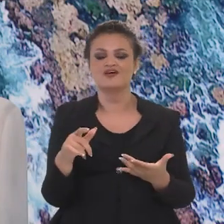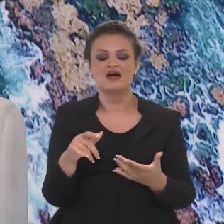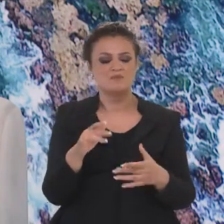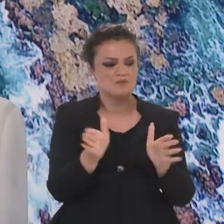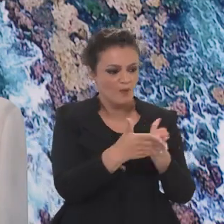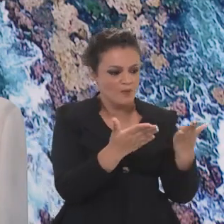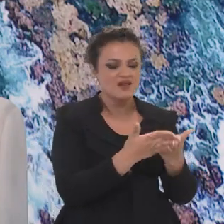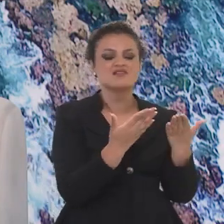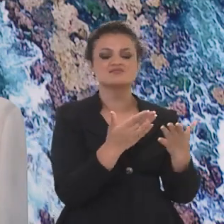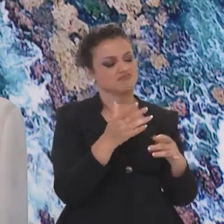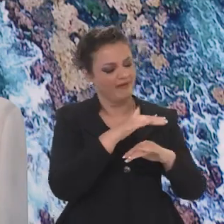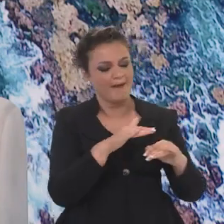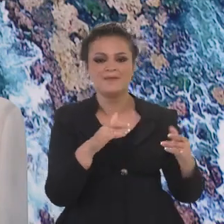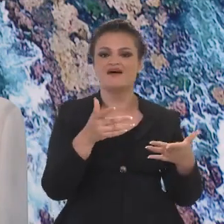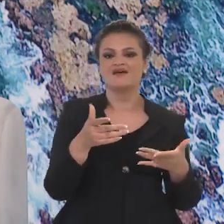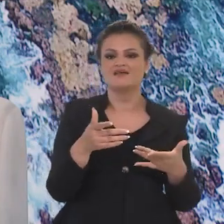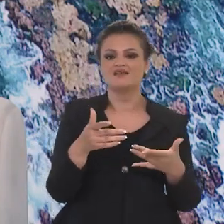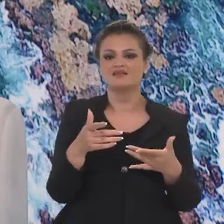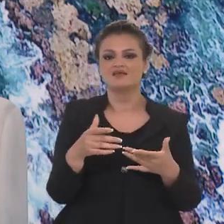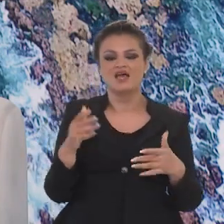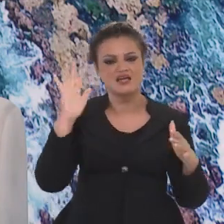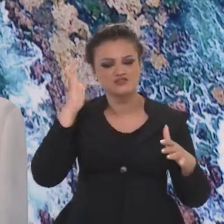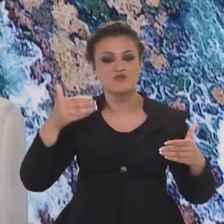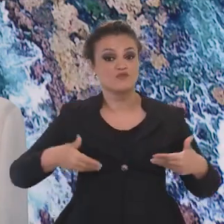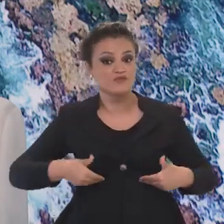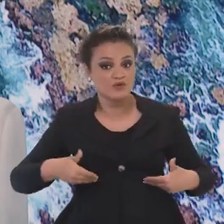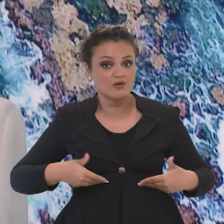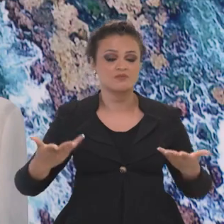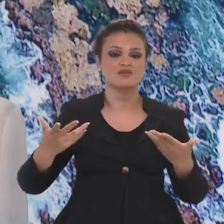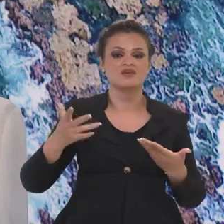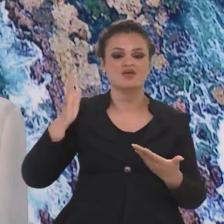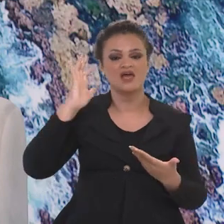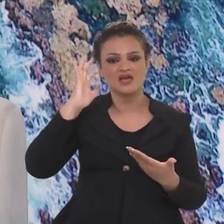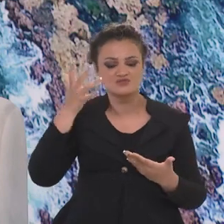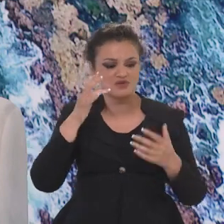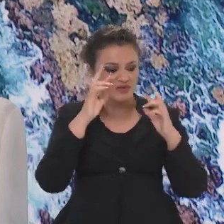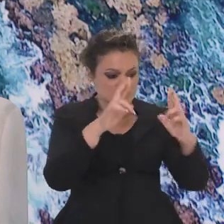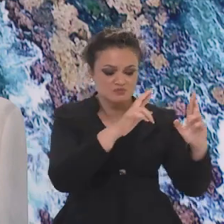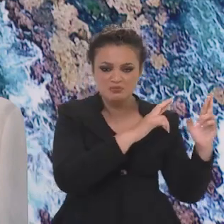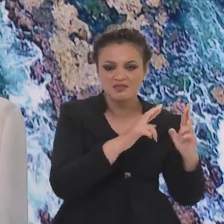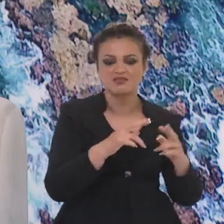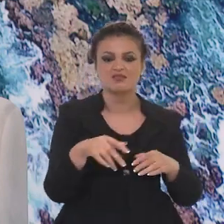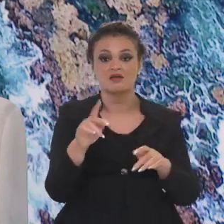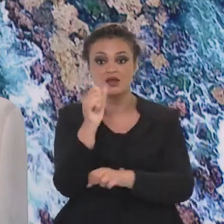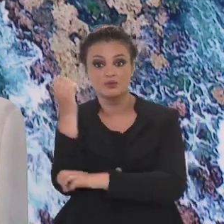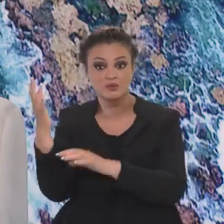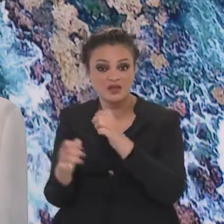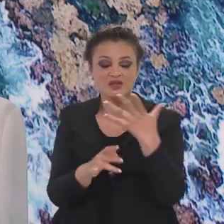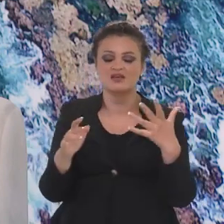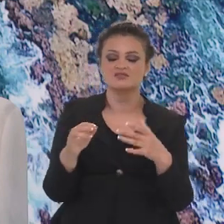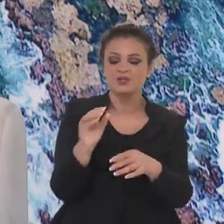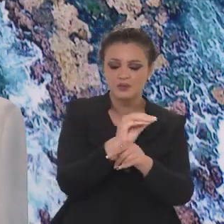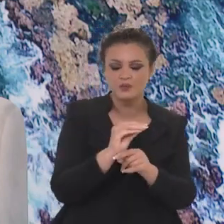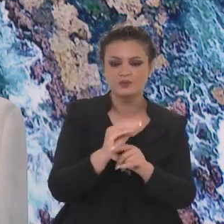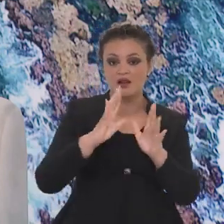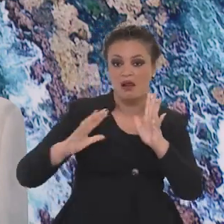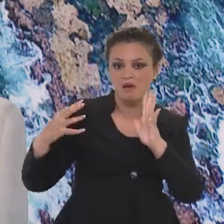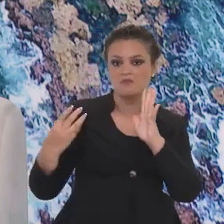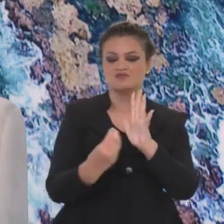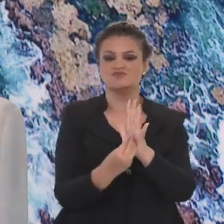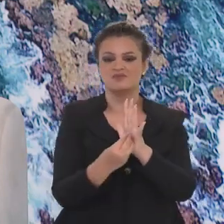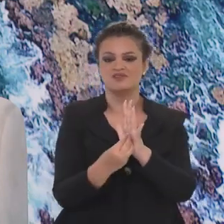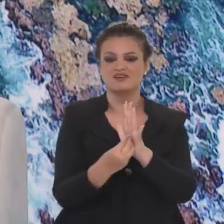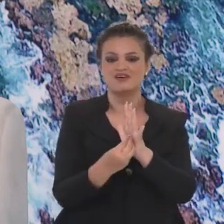do combate à desigualdade social, voltou o Brasil que combate à fome, voltou o Brasil que respeita a natureza, voltou o Brasil que